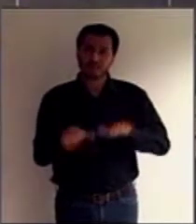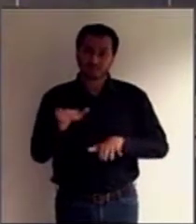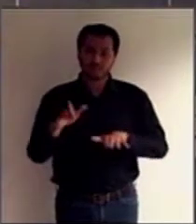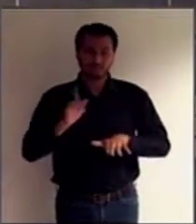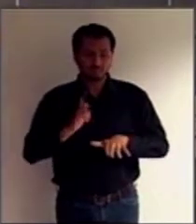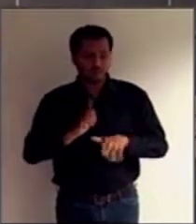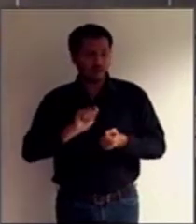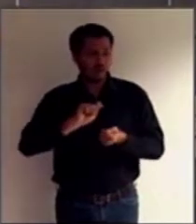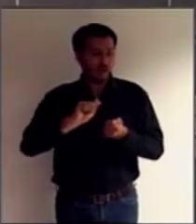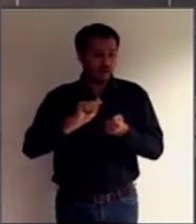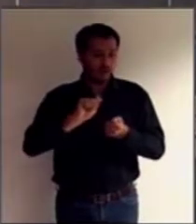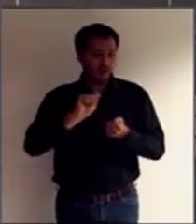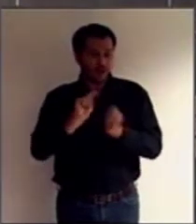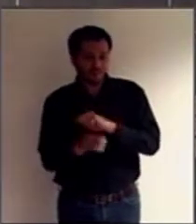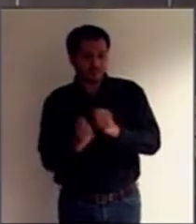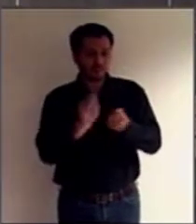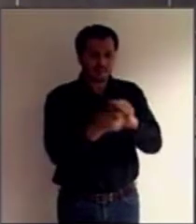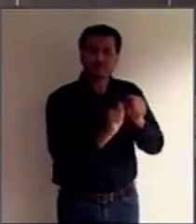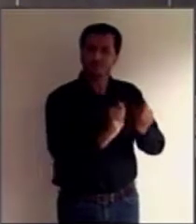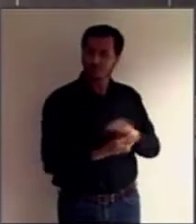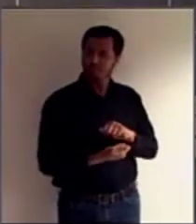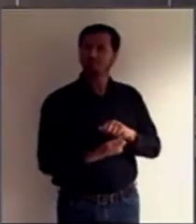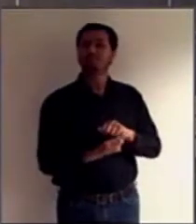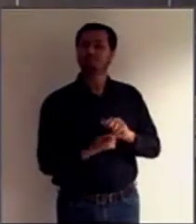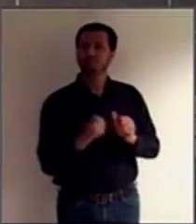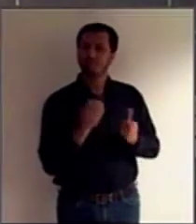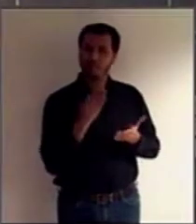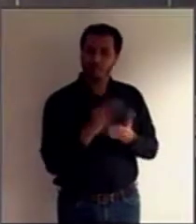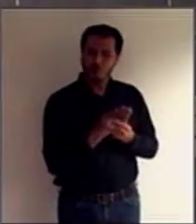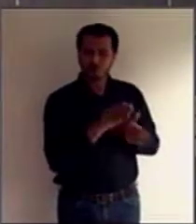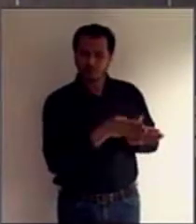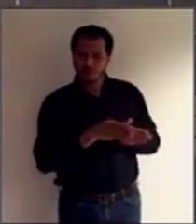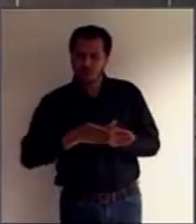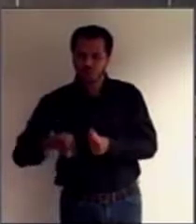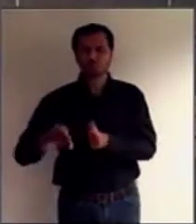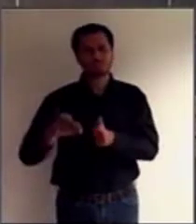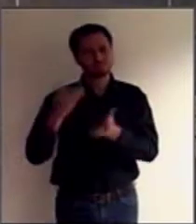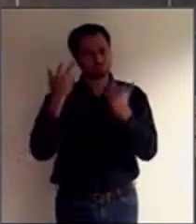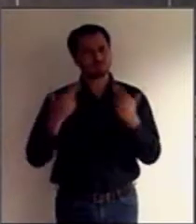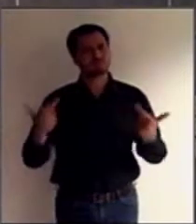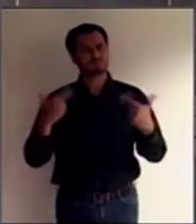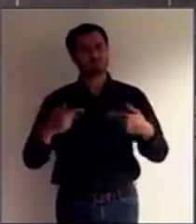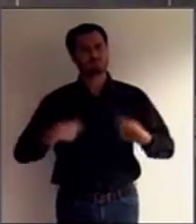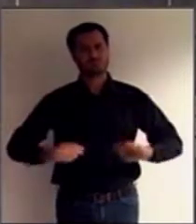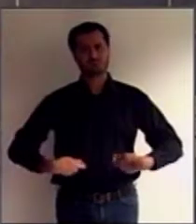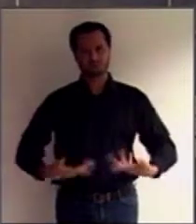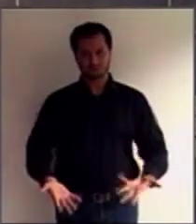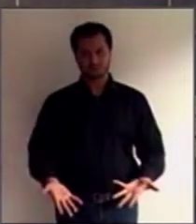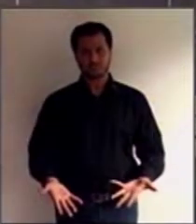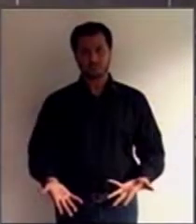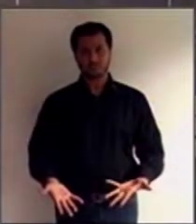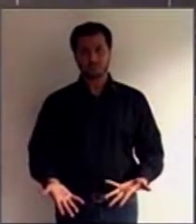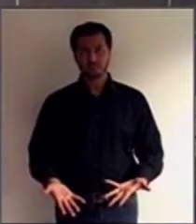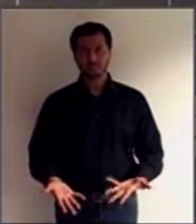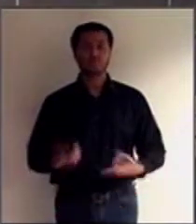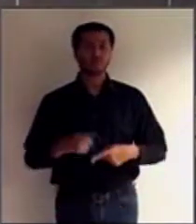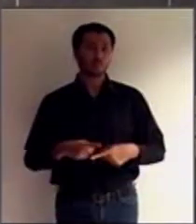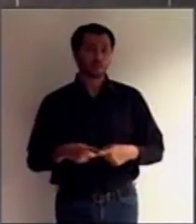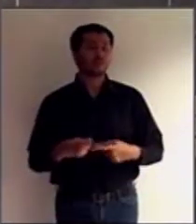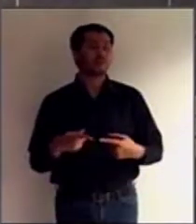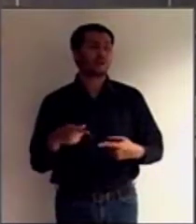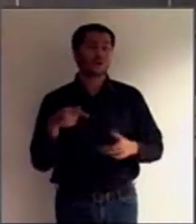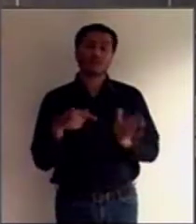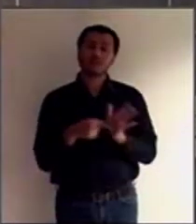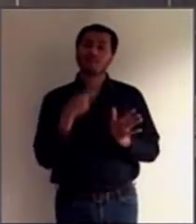adaptações processuais adequadas. Aqui, para justificar a necessidade de adaptação